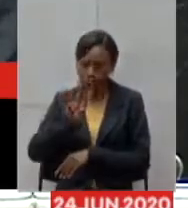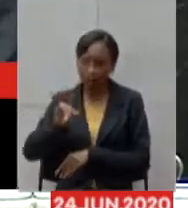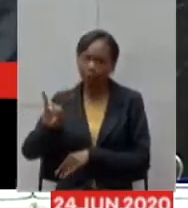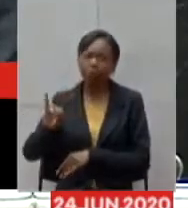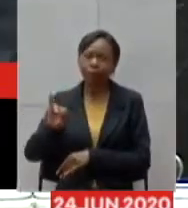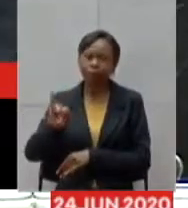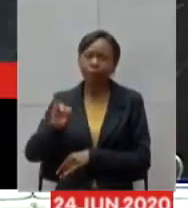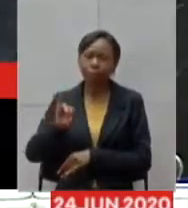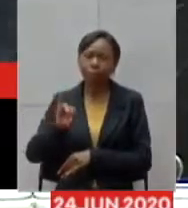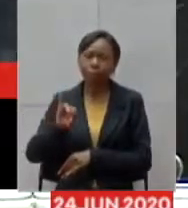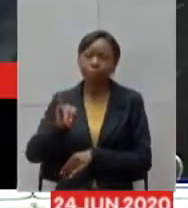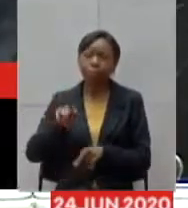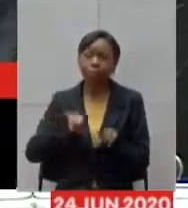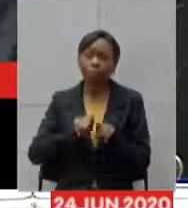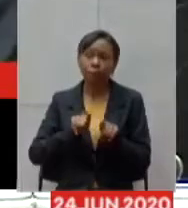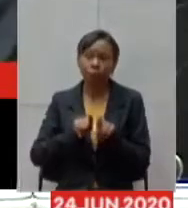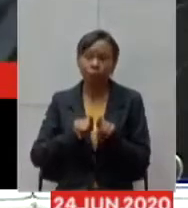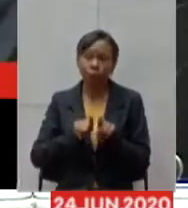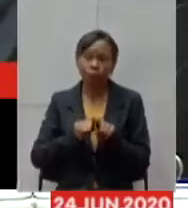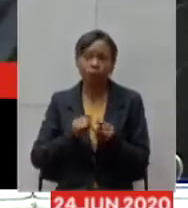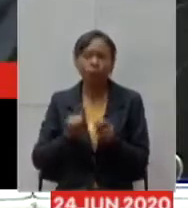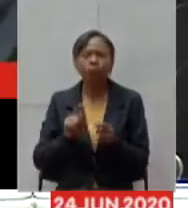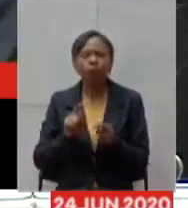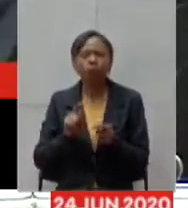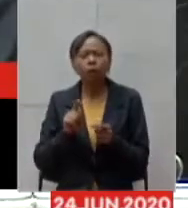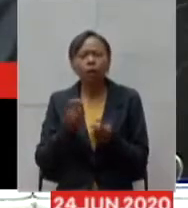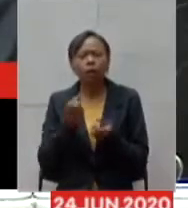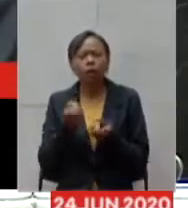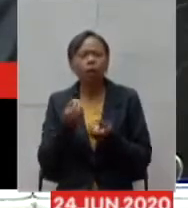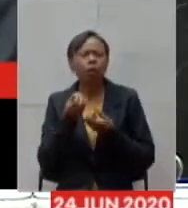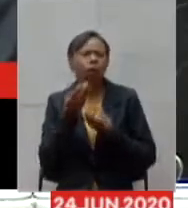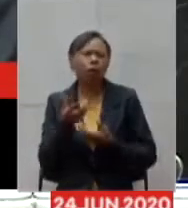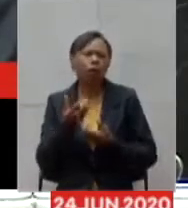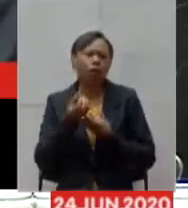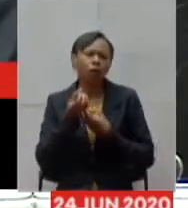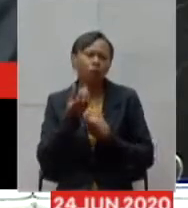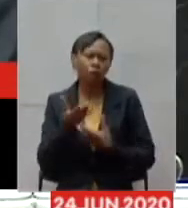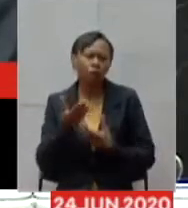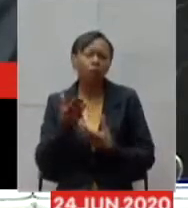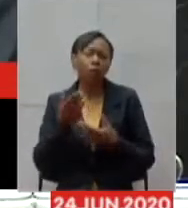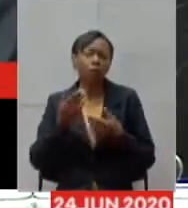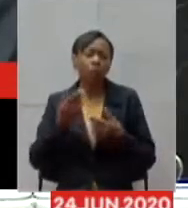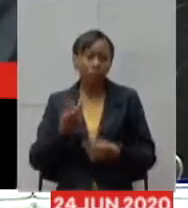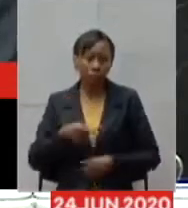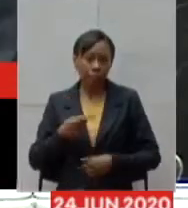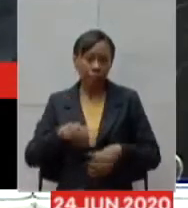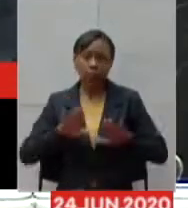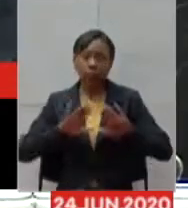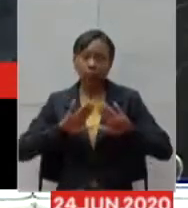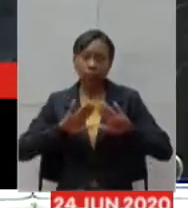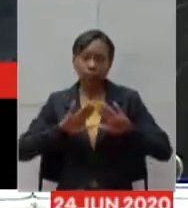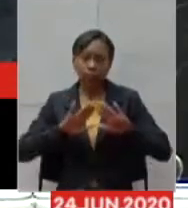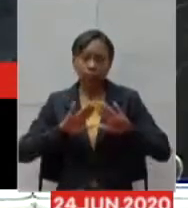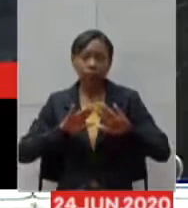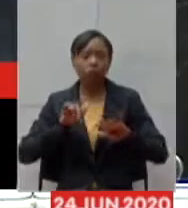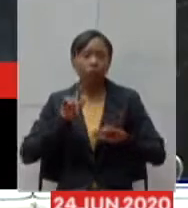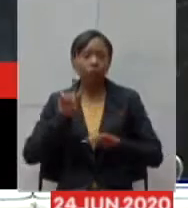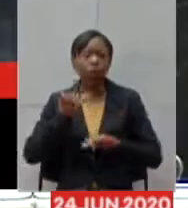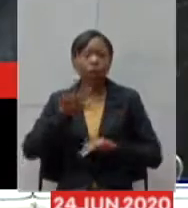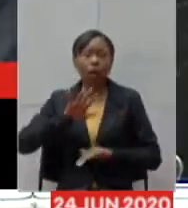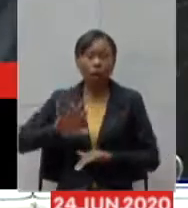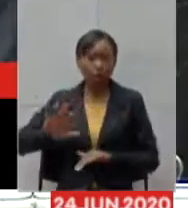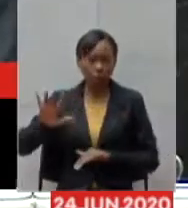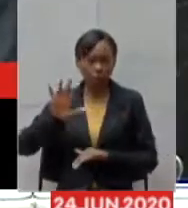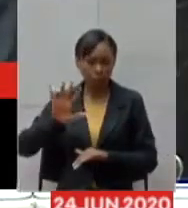as últimas informações que naturalmente hoje não deu tempo de eu ter informação ainda que eu vim direto para a Assembleia é que a região de Ipatinga